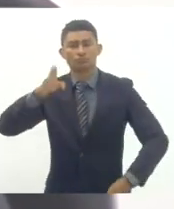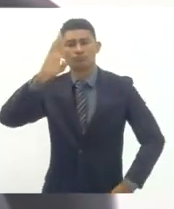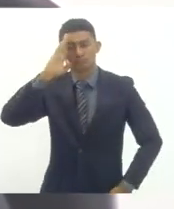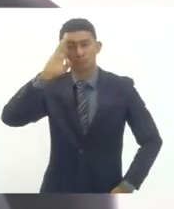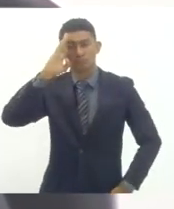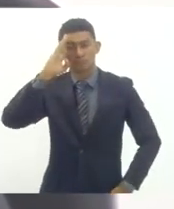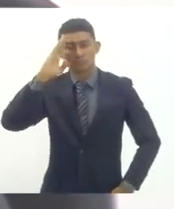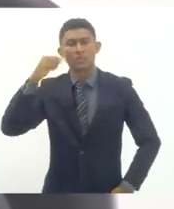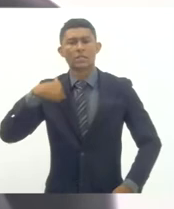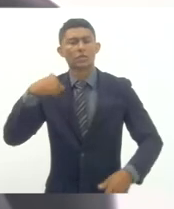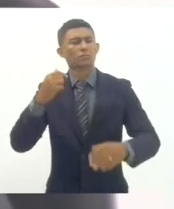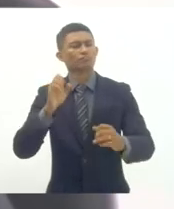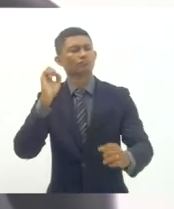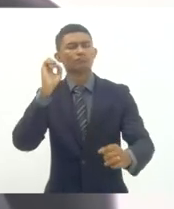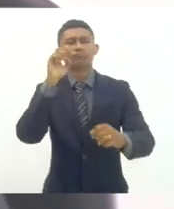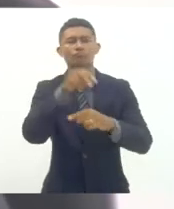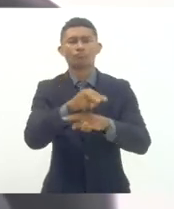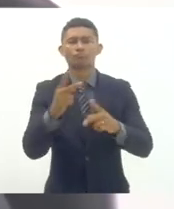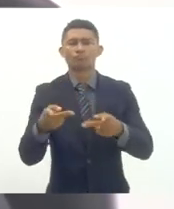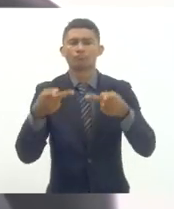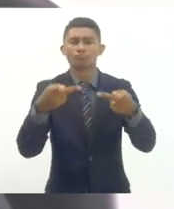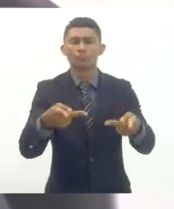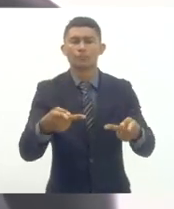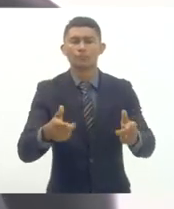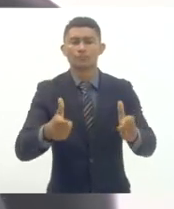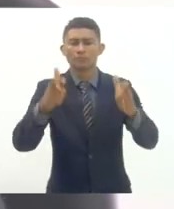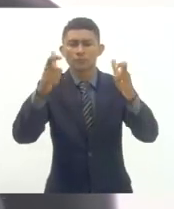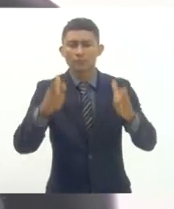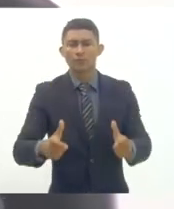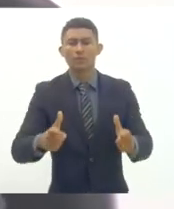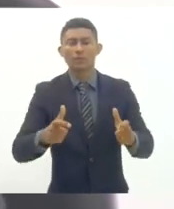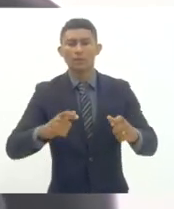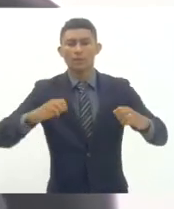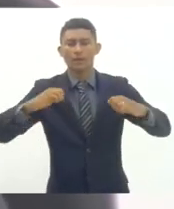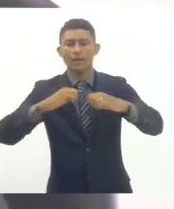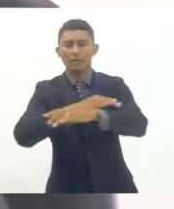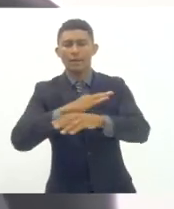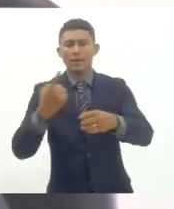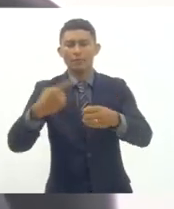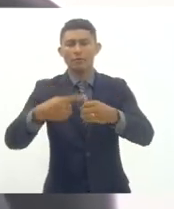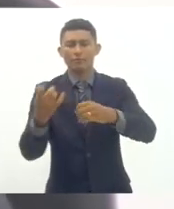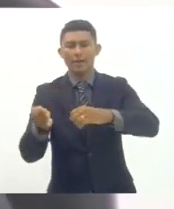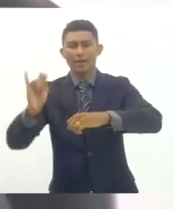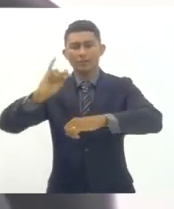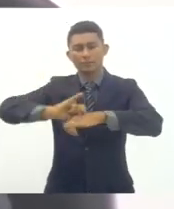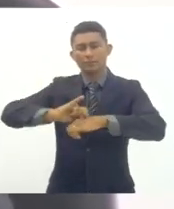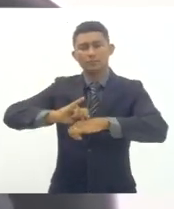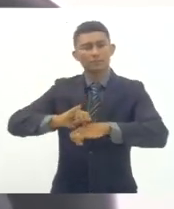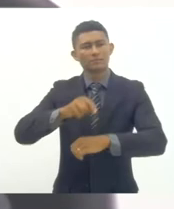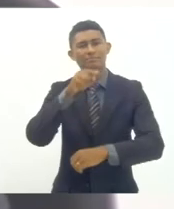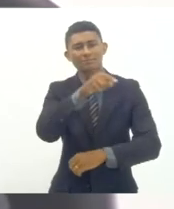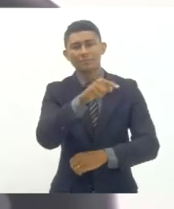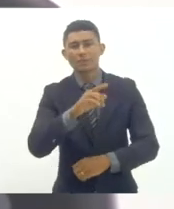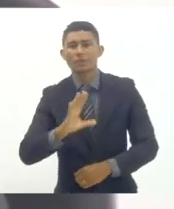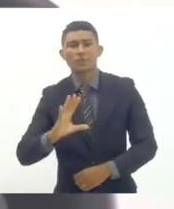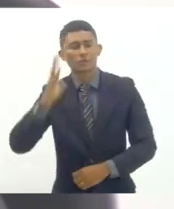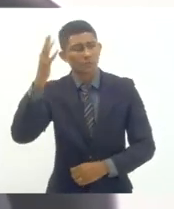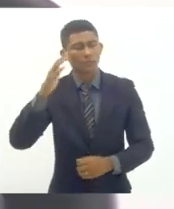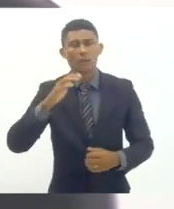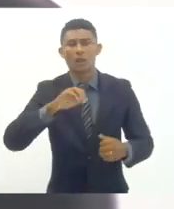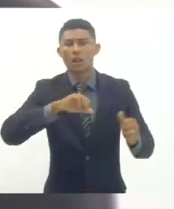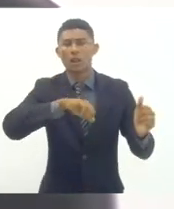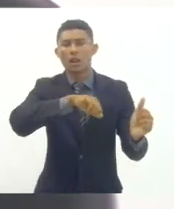nessa gestão estadual lá em volta redonda no bairro do açude que sofreu enormes transformações um